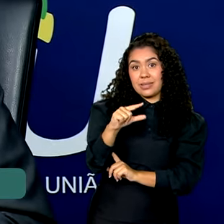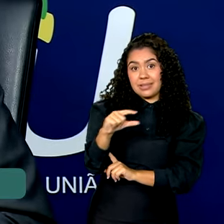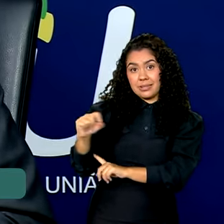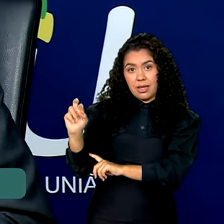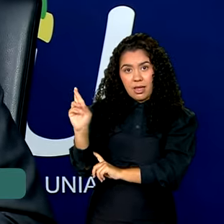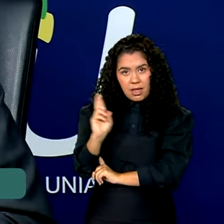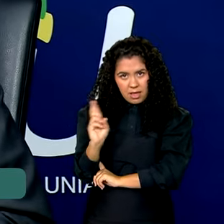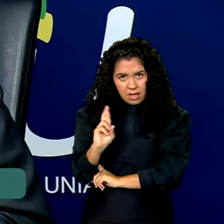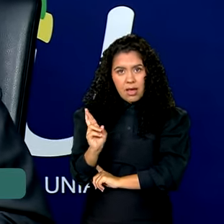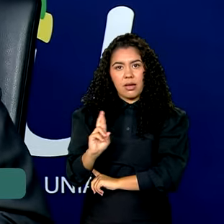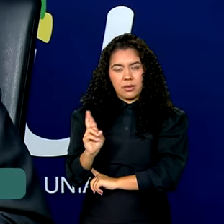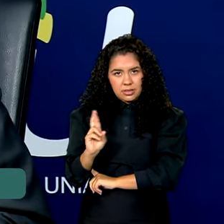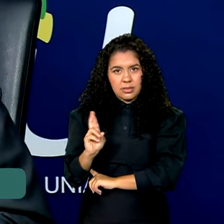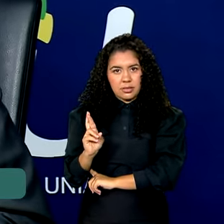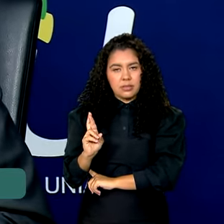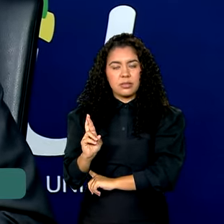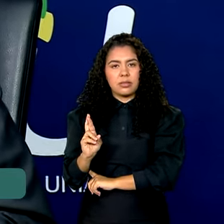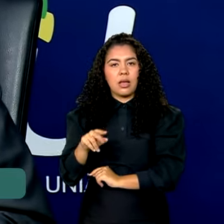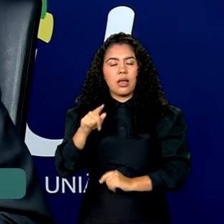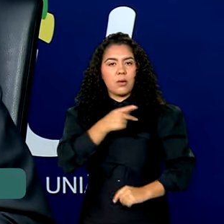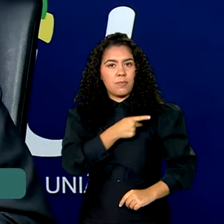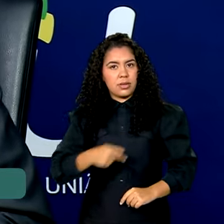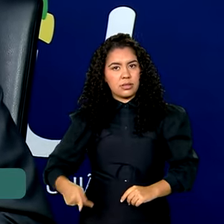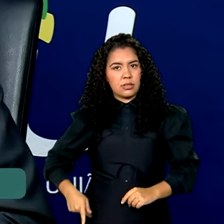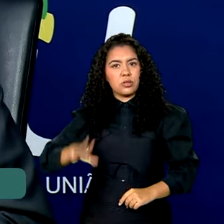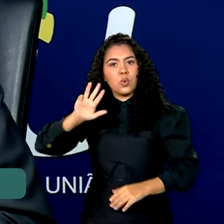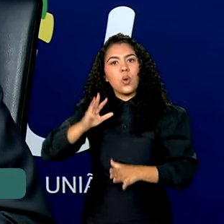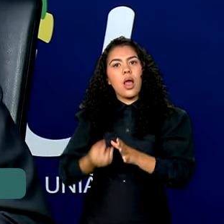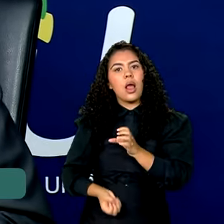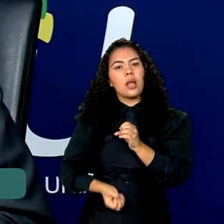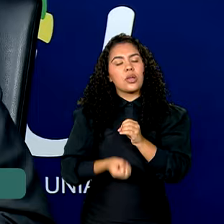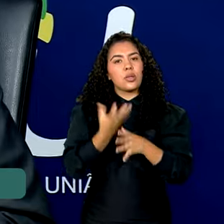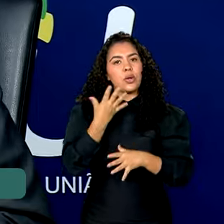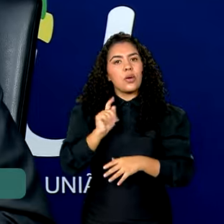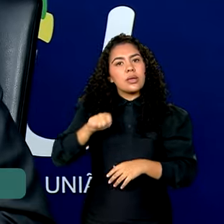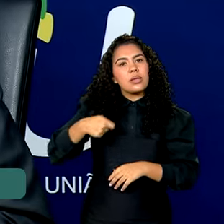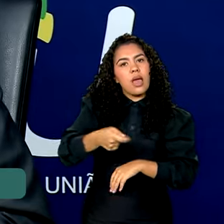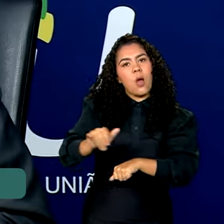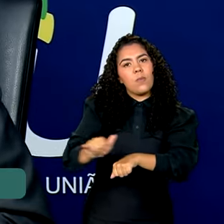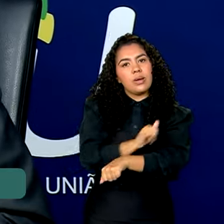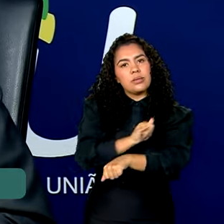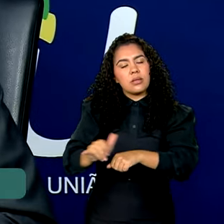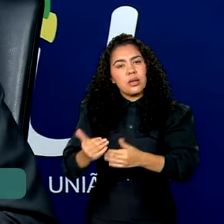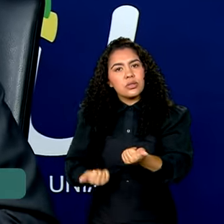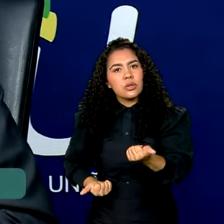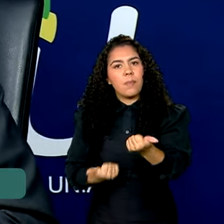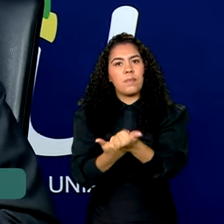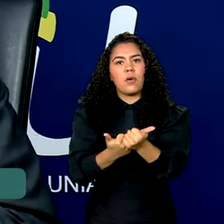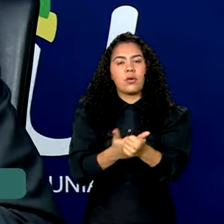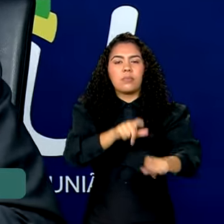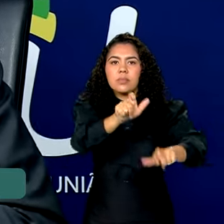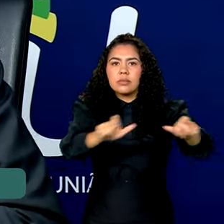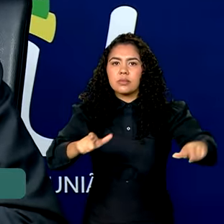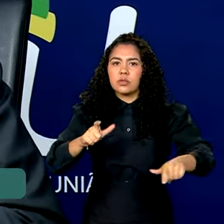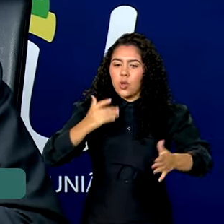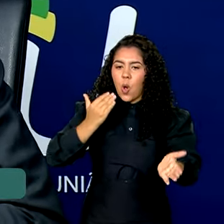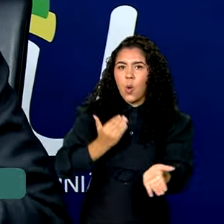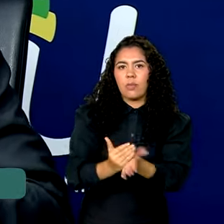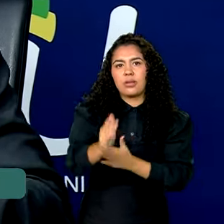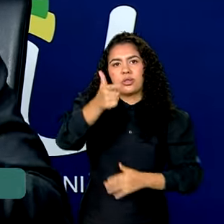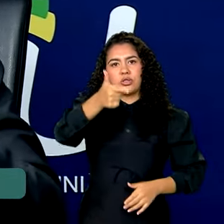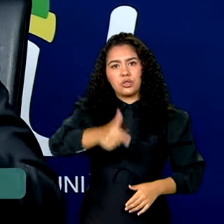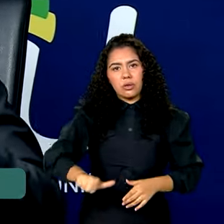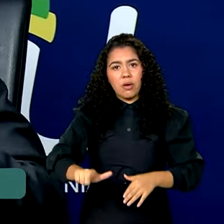que o presidente Lula criou como uma forma de apoio ao recomeço para todas aquelas